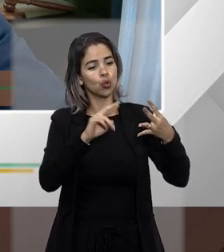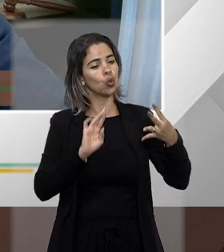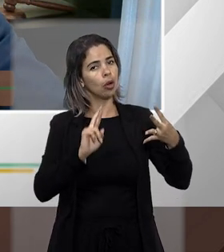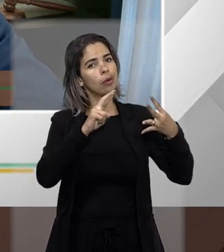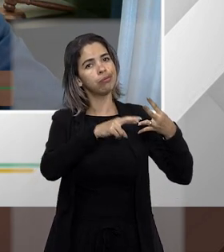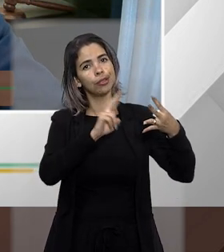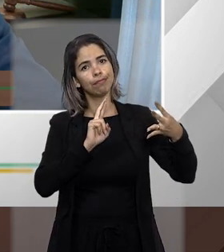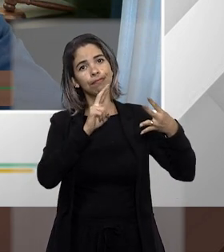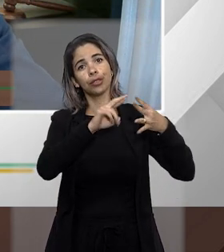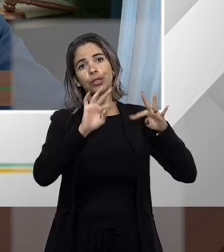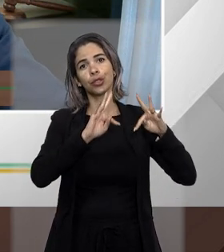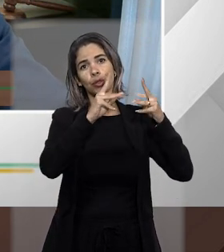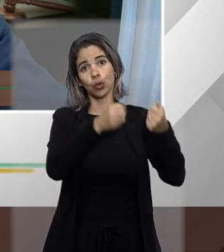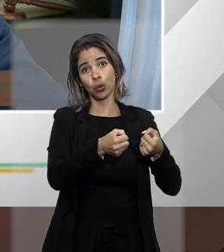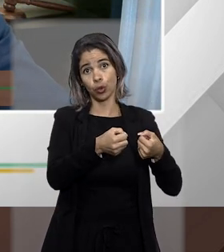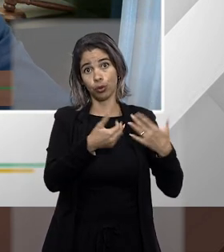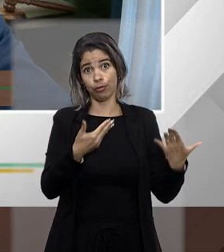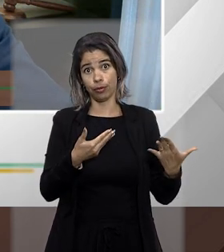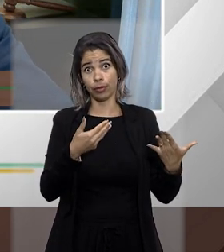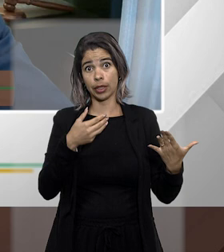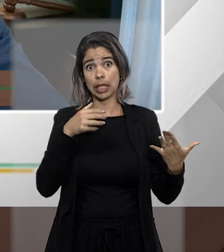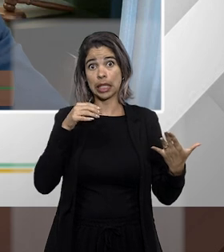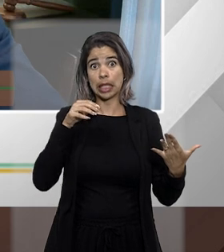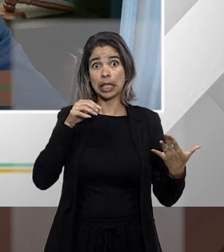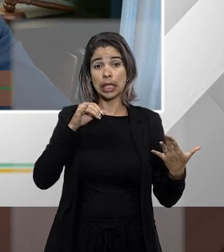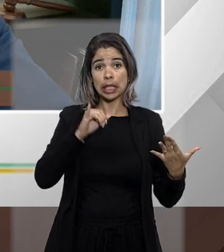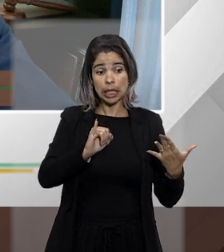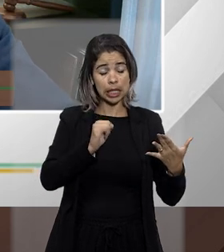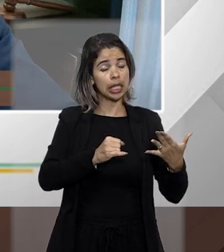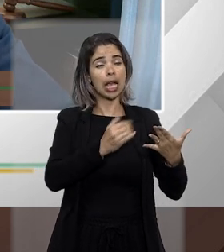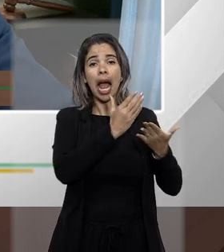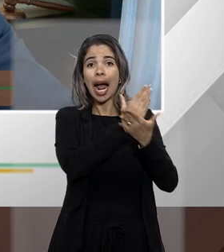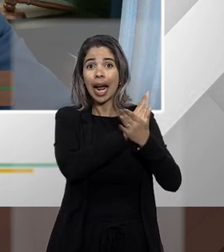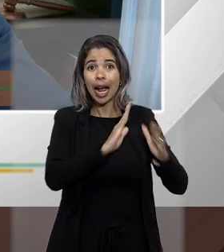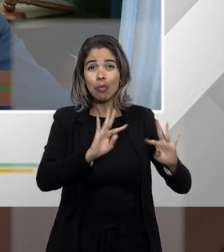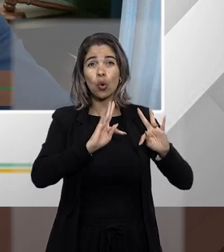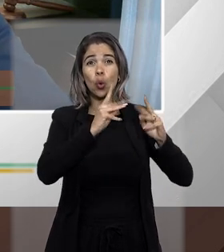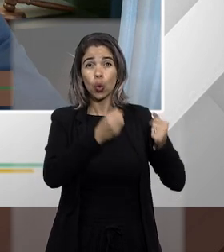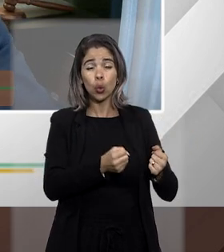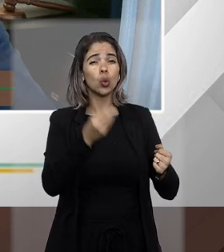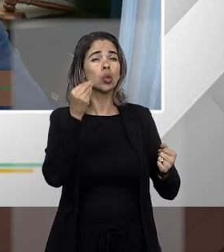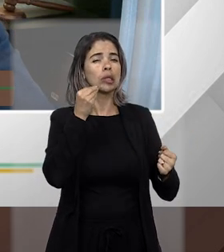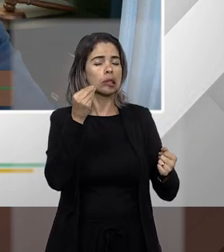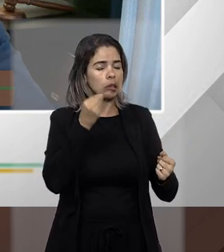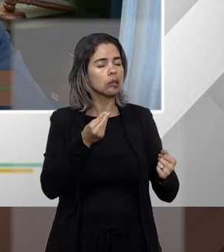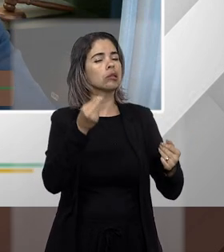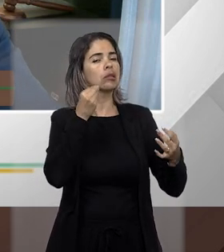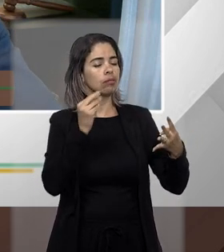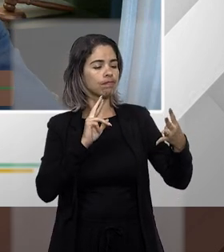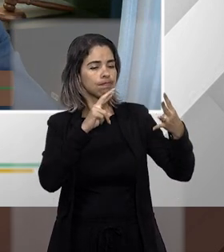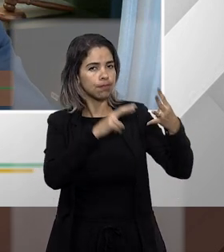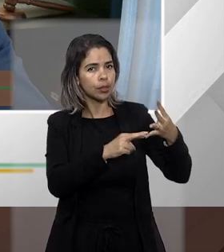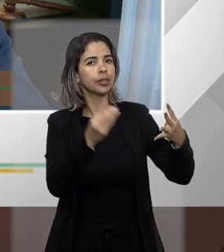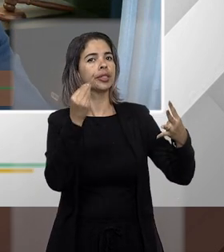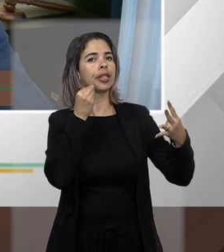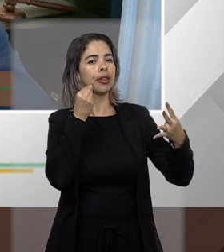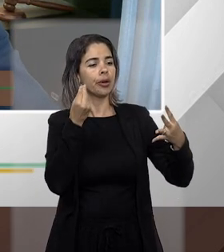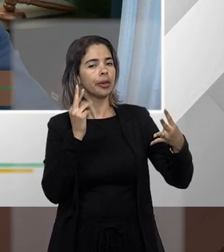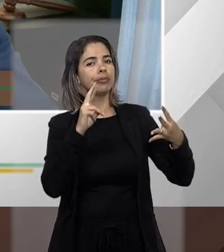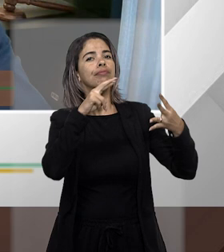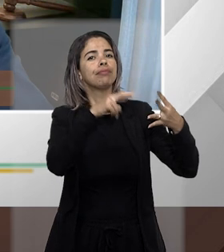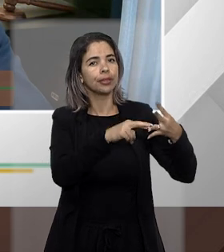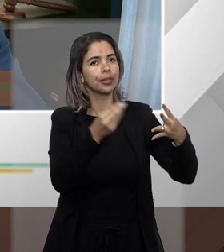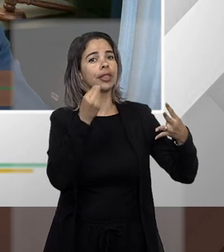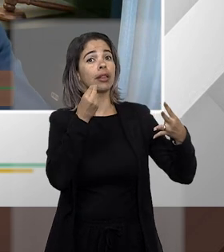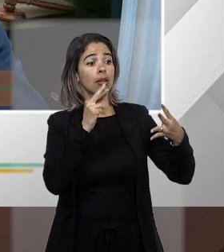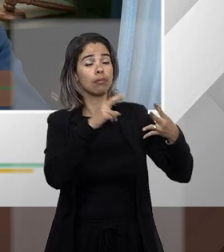se foi esgotada as tentativas de se interpor o recurso cabível daquela decisão às vezes cabia apelação